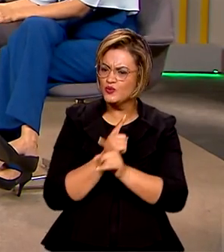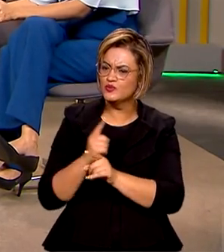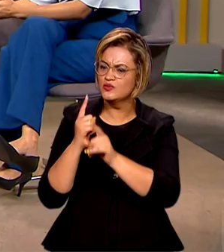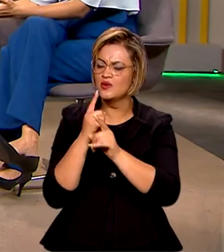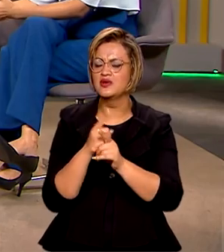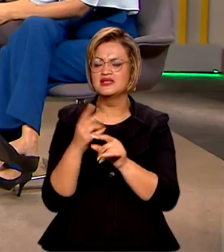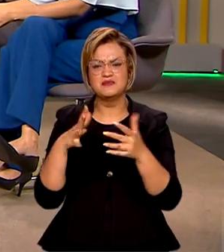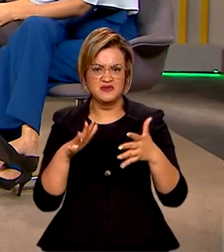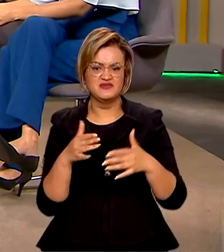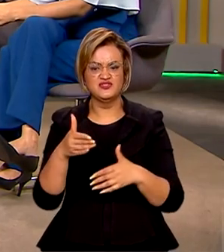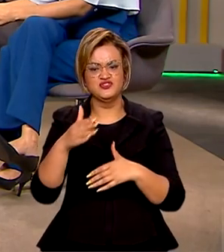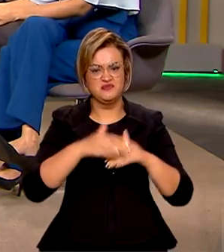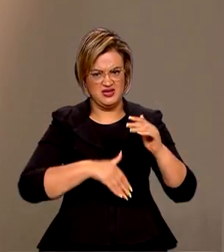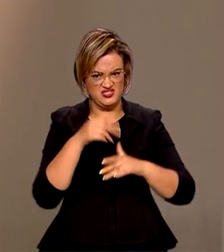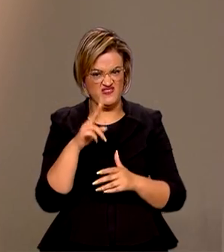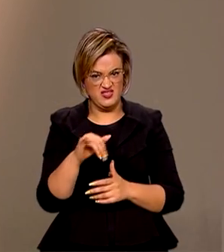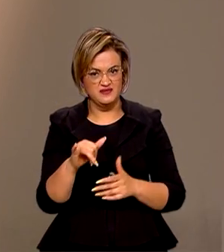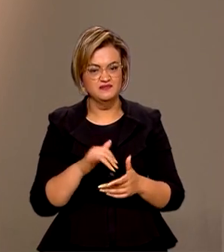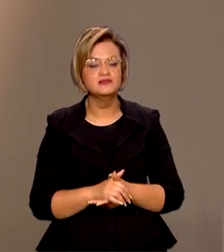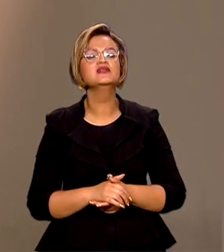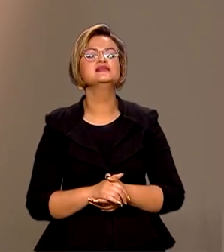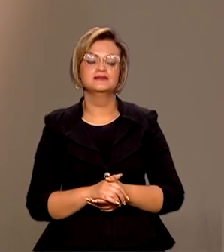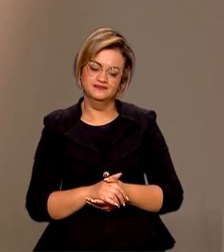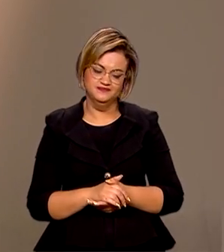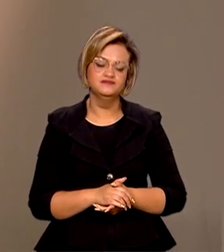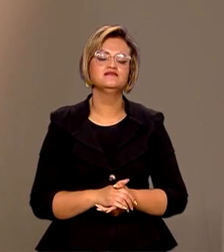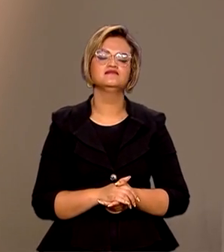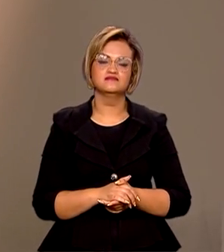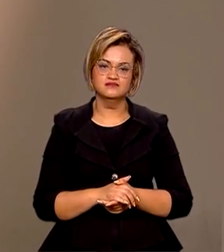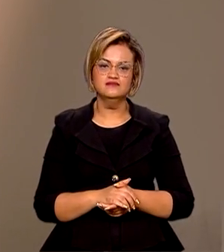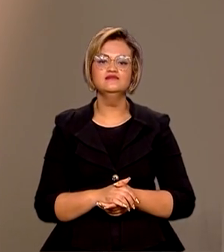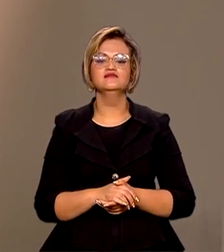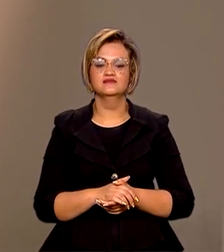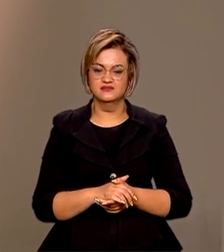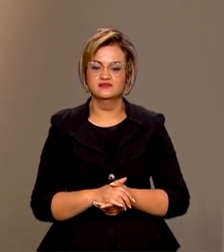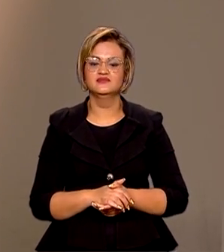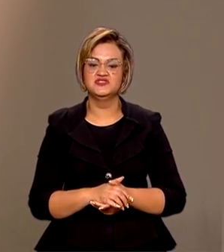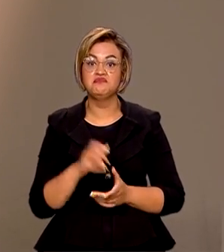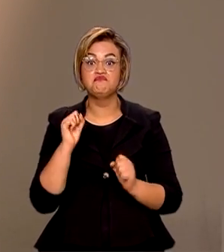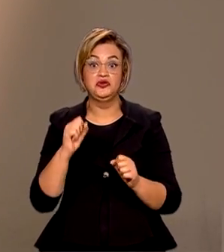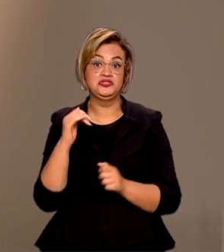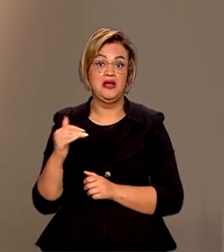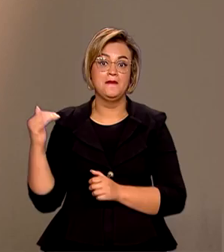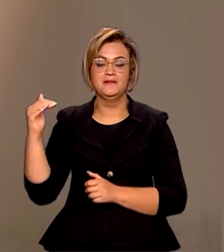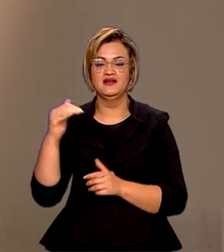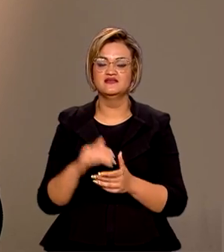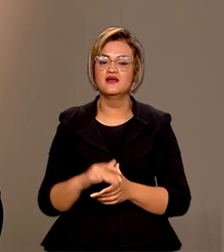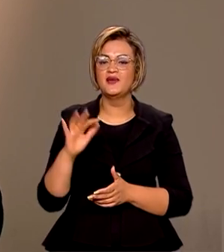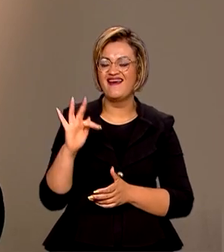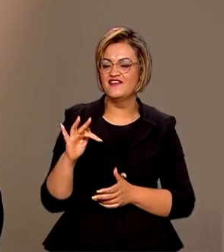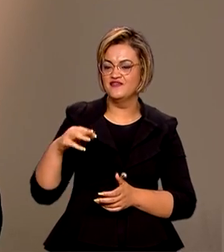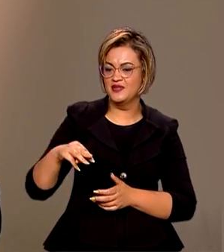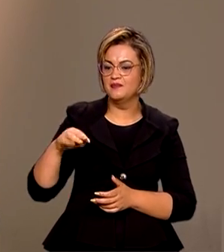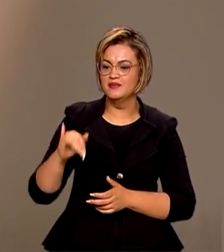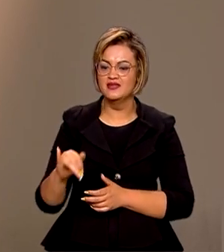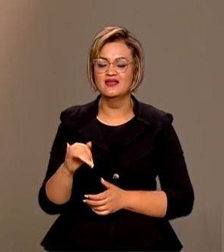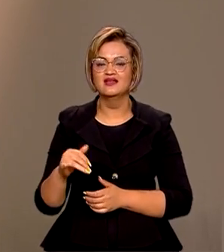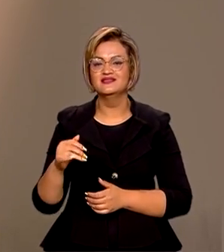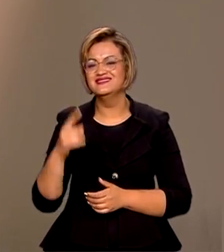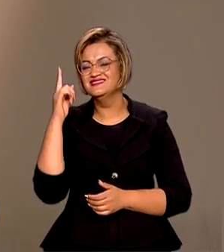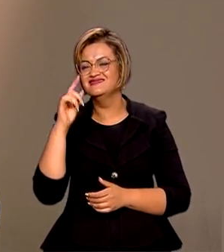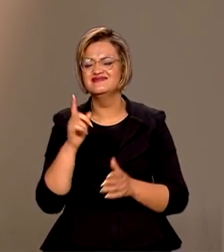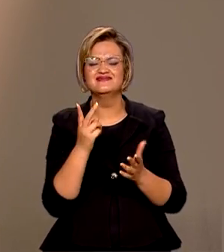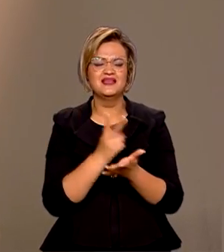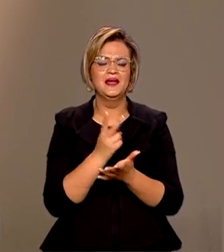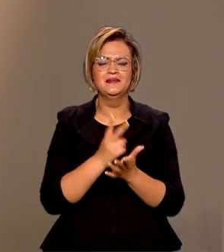previsão se concretize? Ah, não tenho dúvida. Talvez possa ser até um pouco mais do que isso. Porque o FMI sempre tinha um retrato um pouco atrasado.